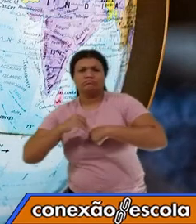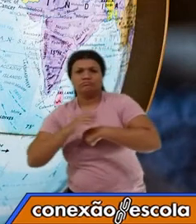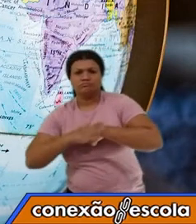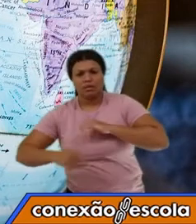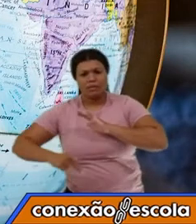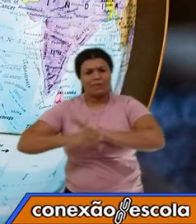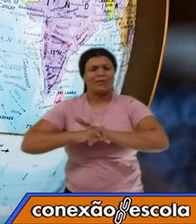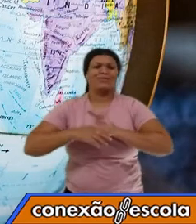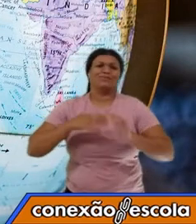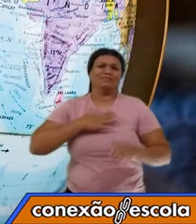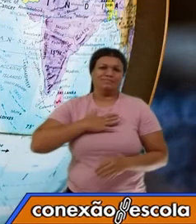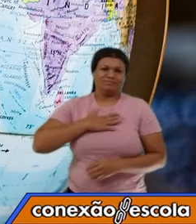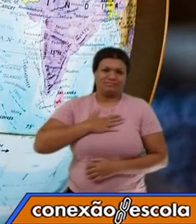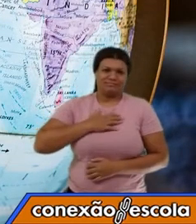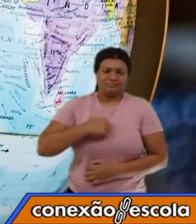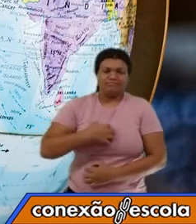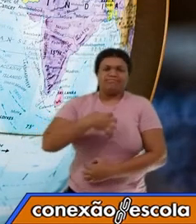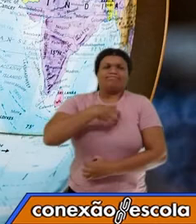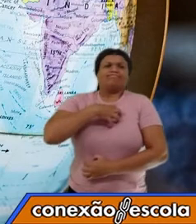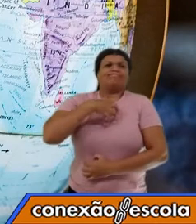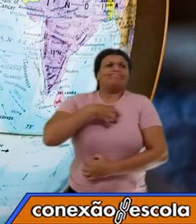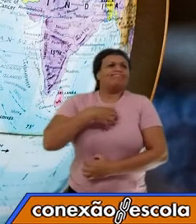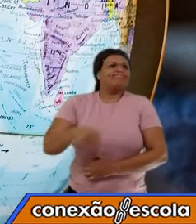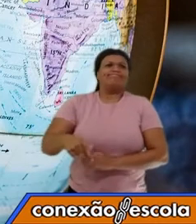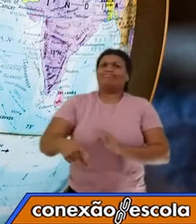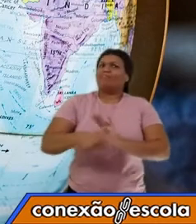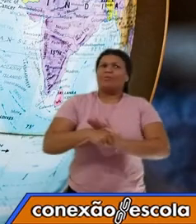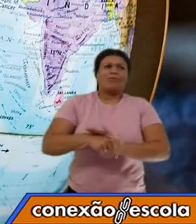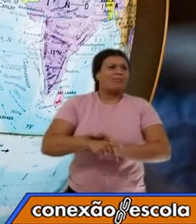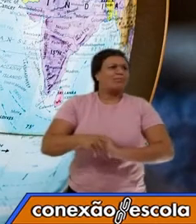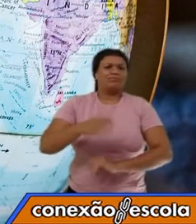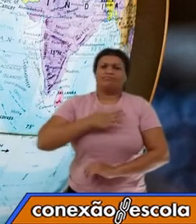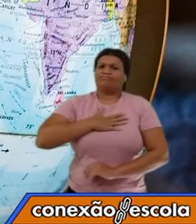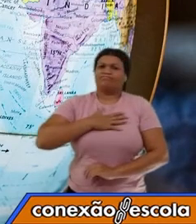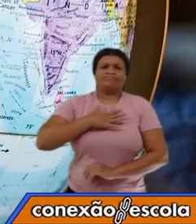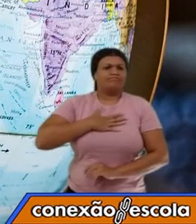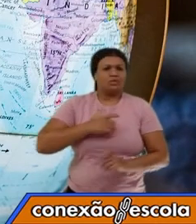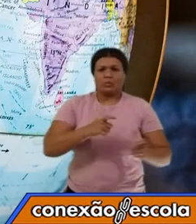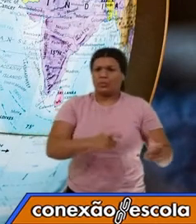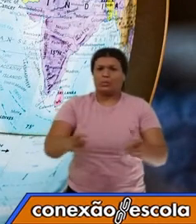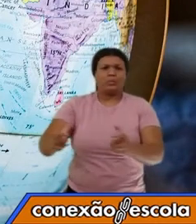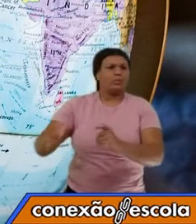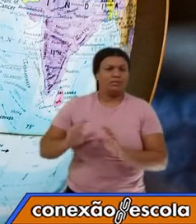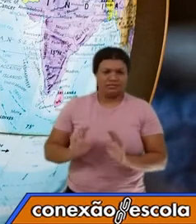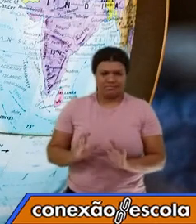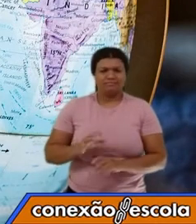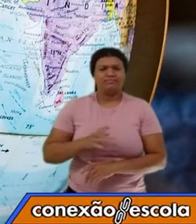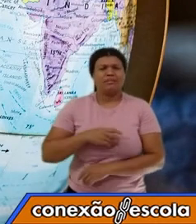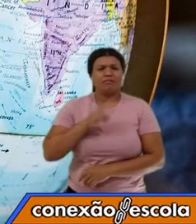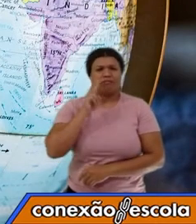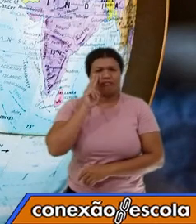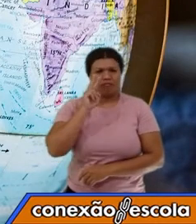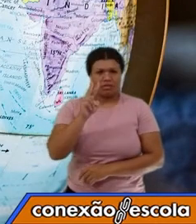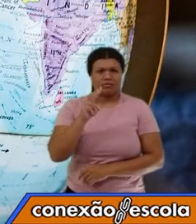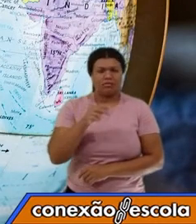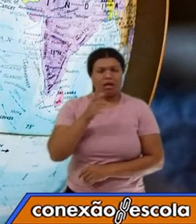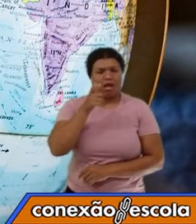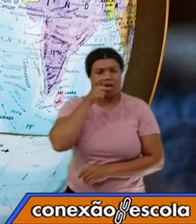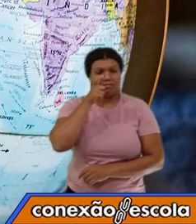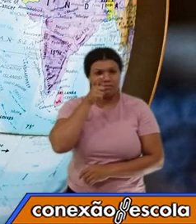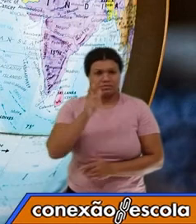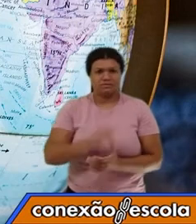O pertencimento, pertencimento, aquilo que pertence a você, aquilo que é seu. Vamos observar aqui, pessoal?